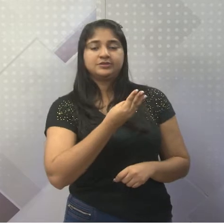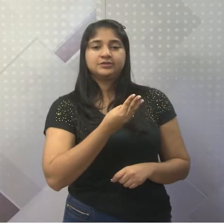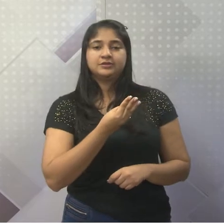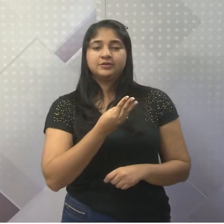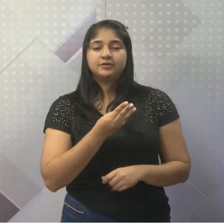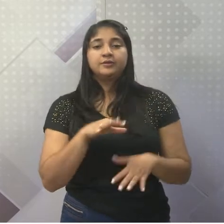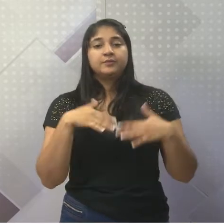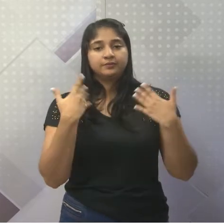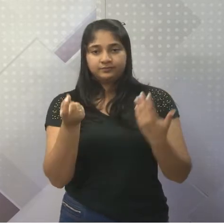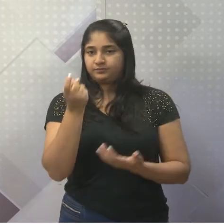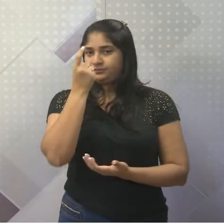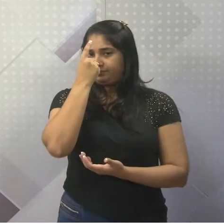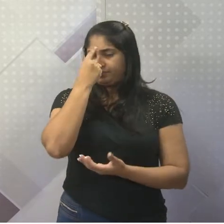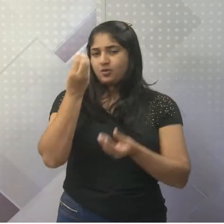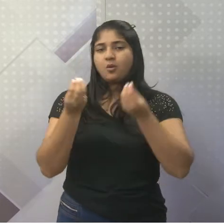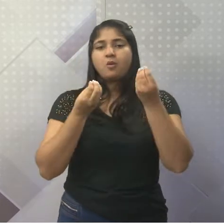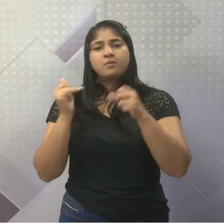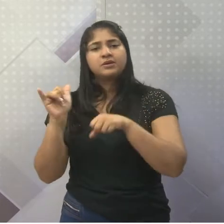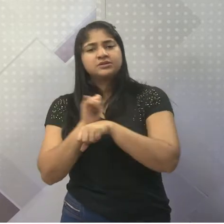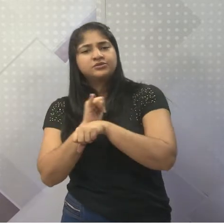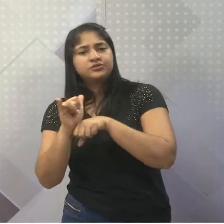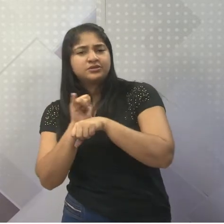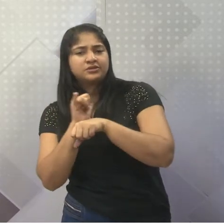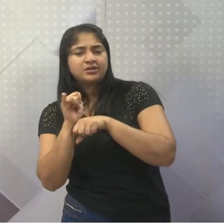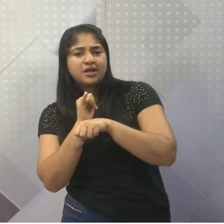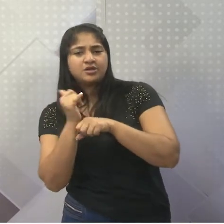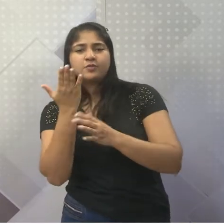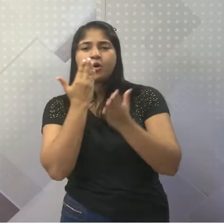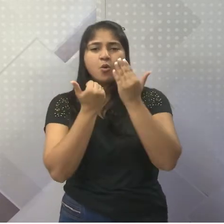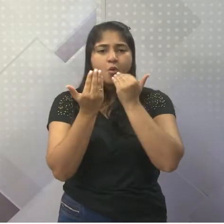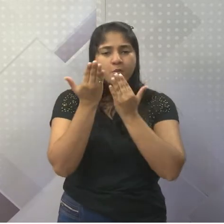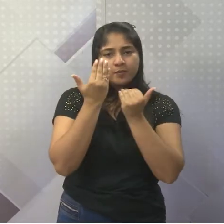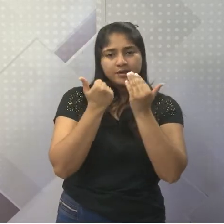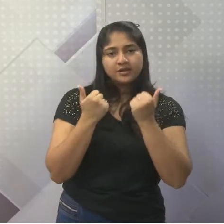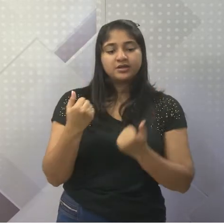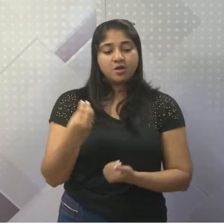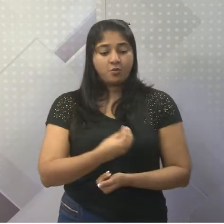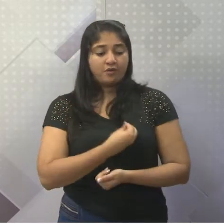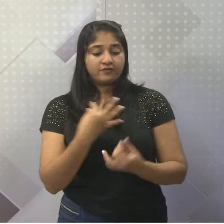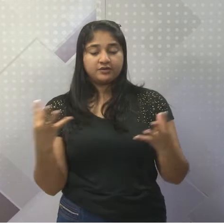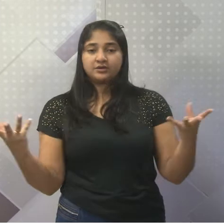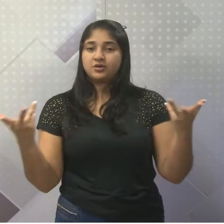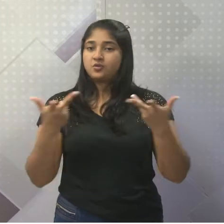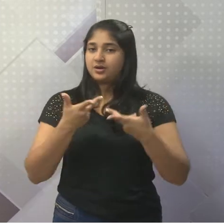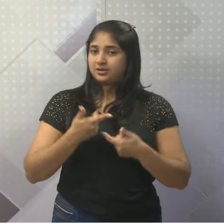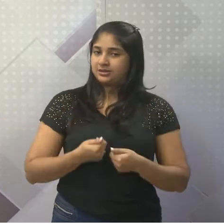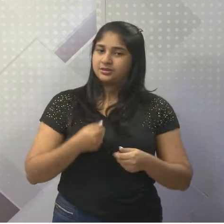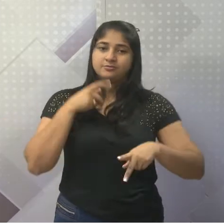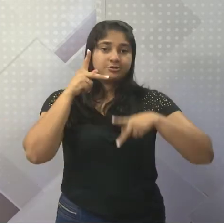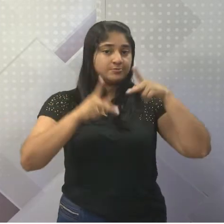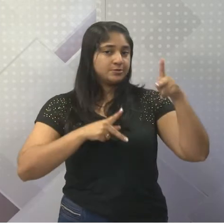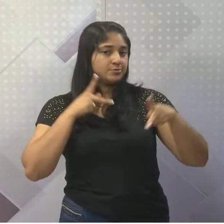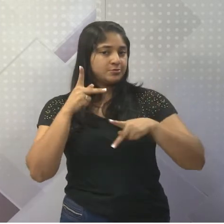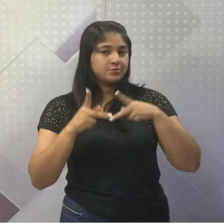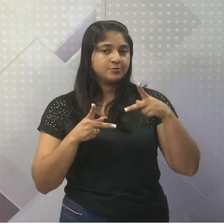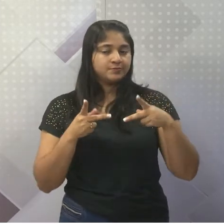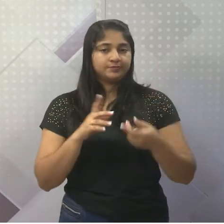Índia trabalha para alimentar e trazer uma boa qualidade de vida para essa população?